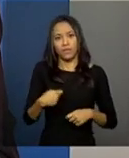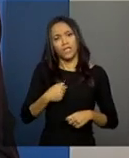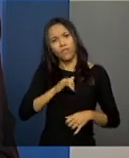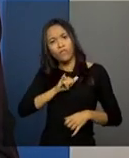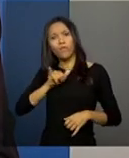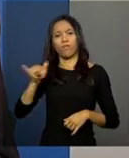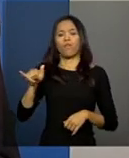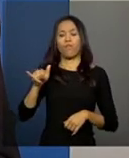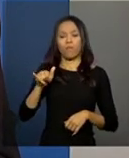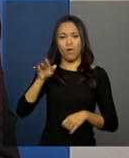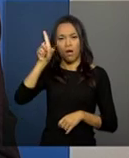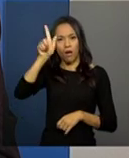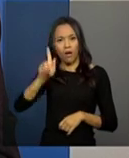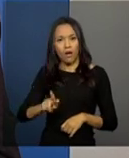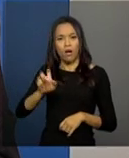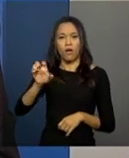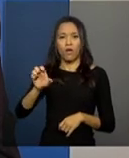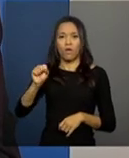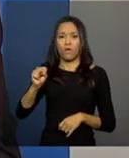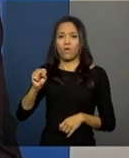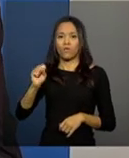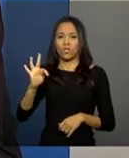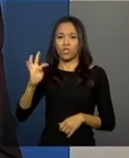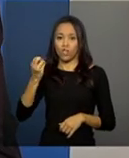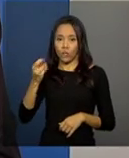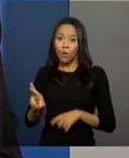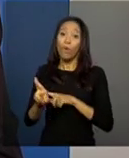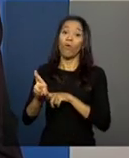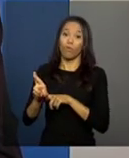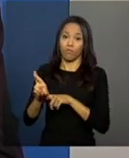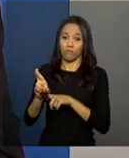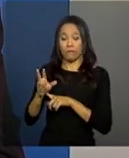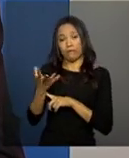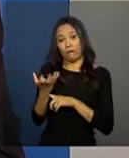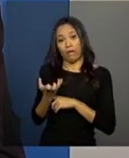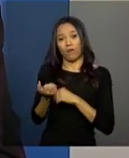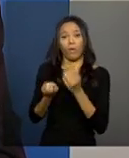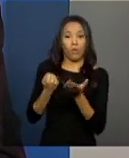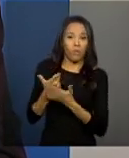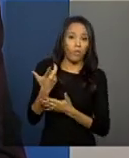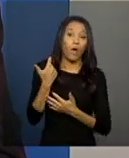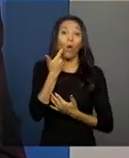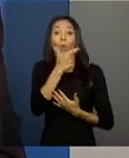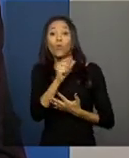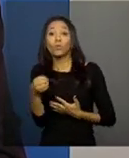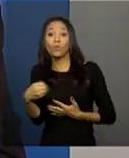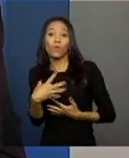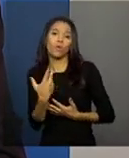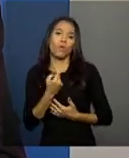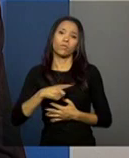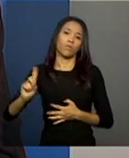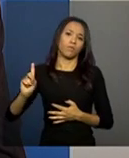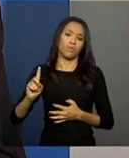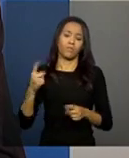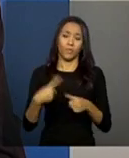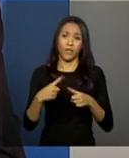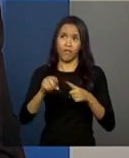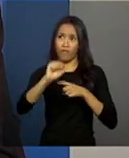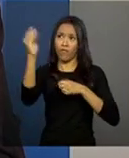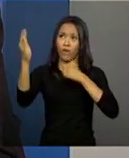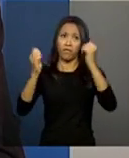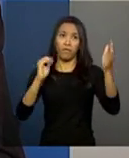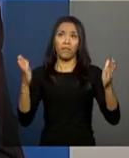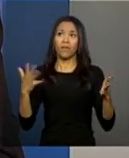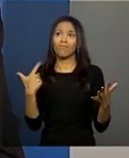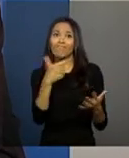municipal, gestor estadual, de que querem ou não desenvolver ou comprar. Quer dizer, acho duro no mercado se você não tem